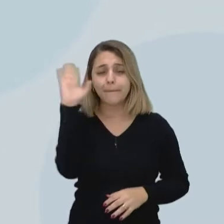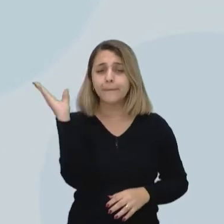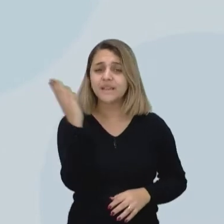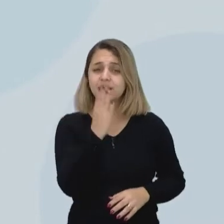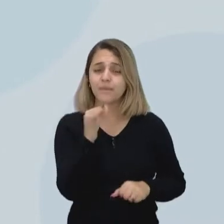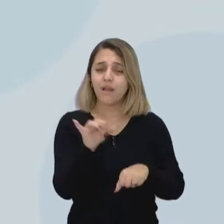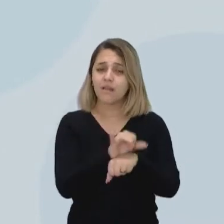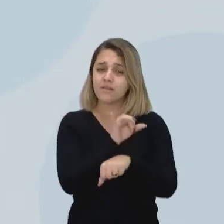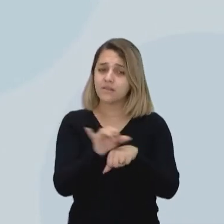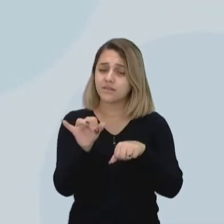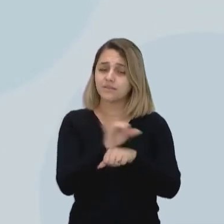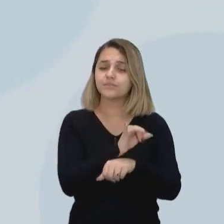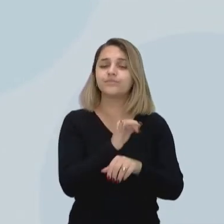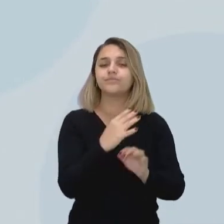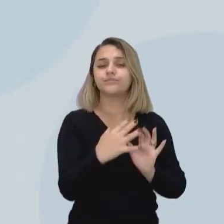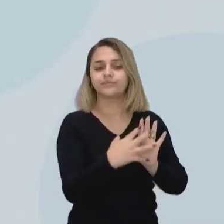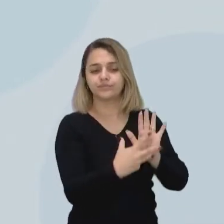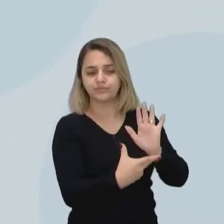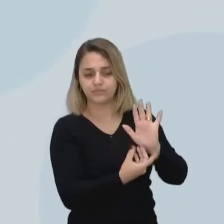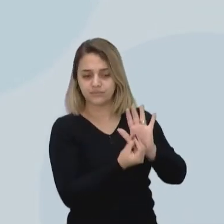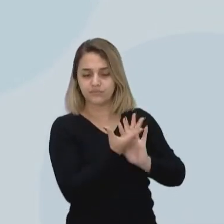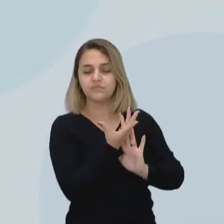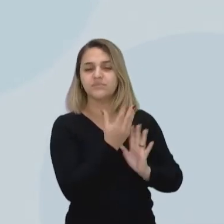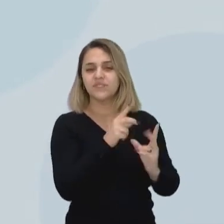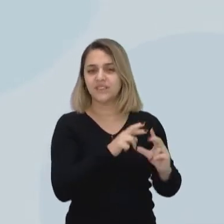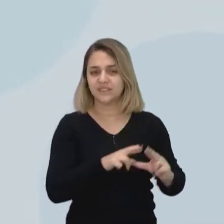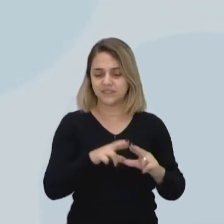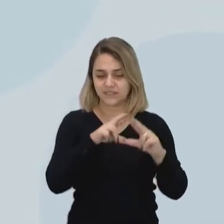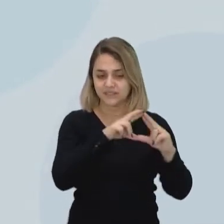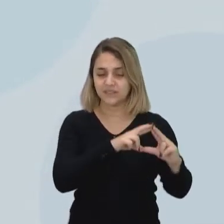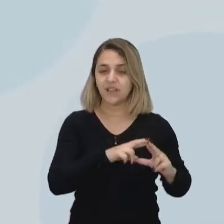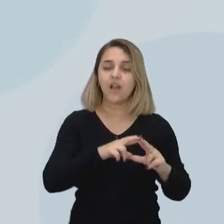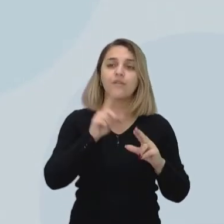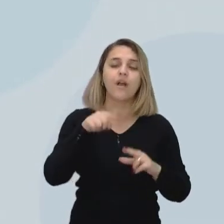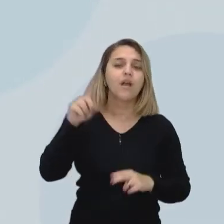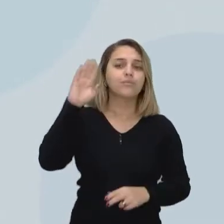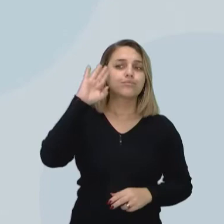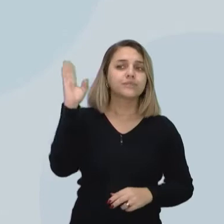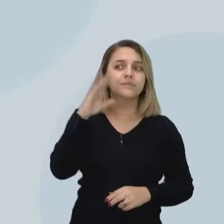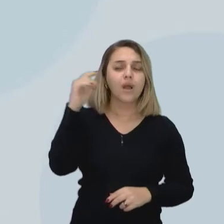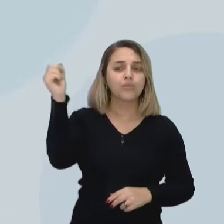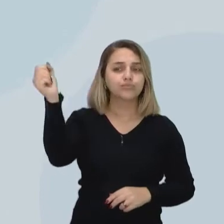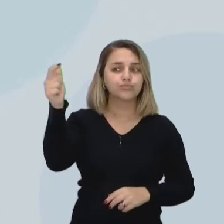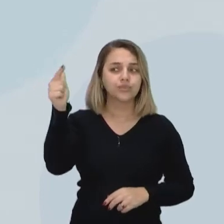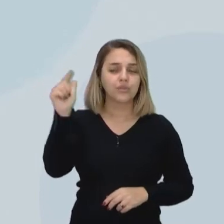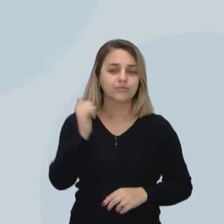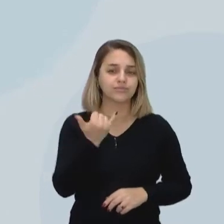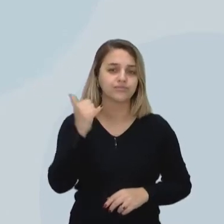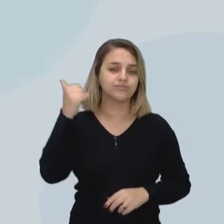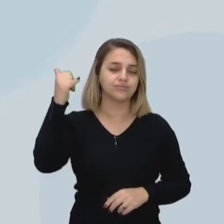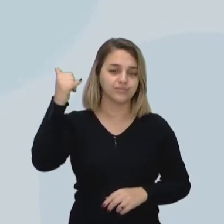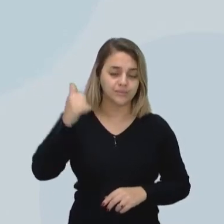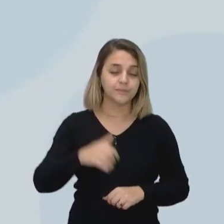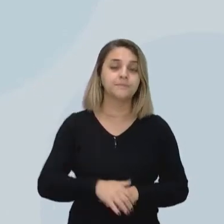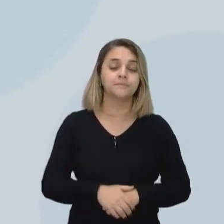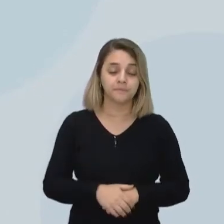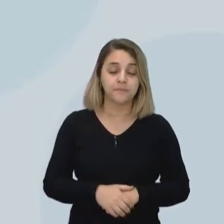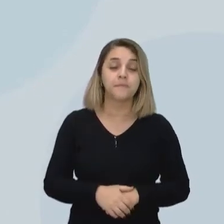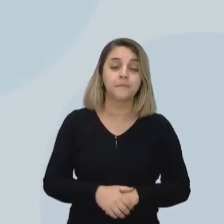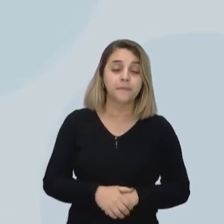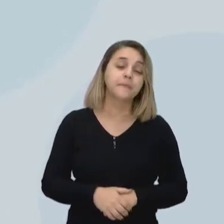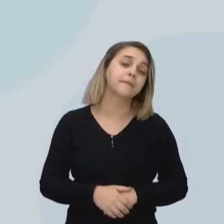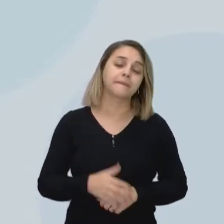renovável de energia a ser usado atualmente no país é a energia solar. Conforme a gente já comentou, nós temos, então, hoje,